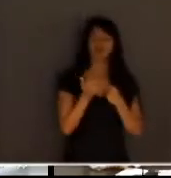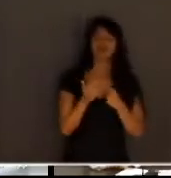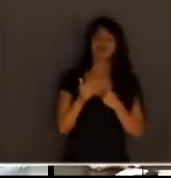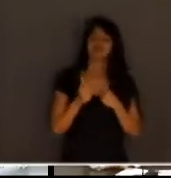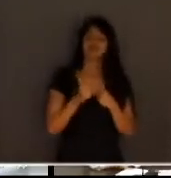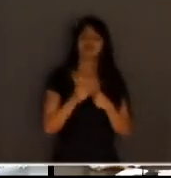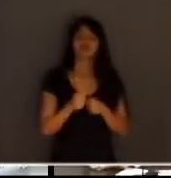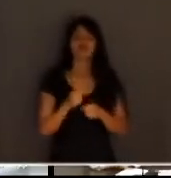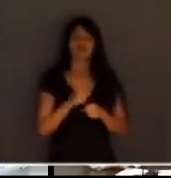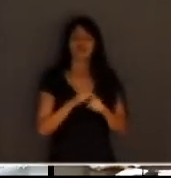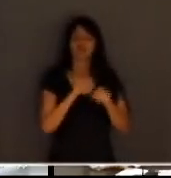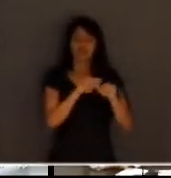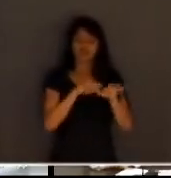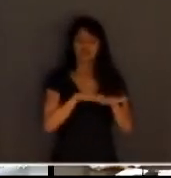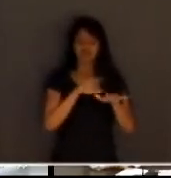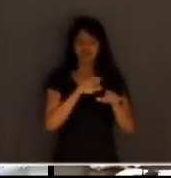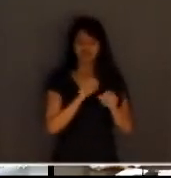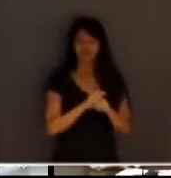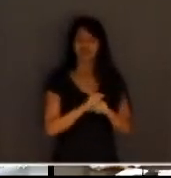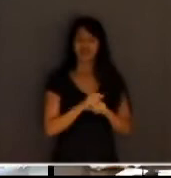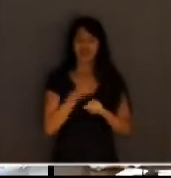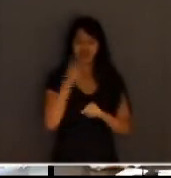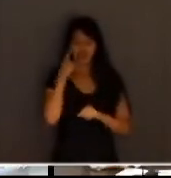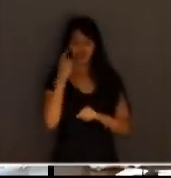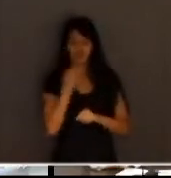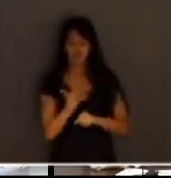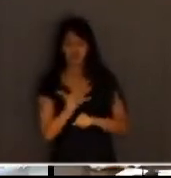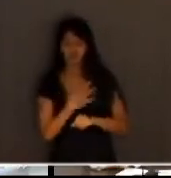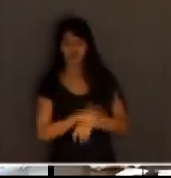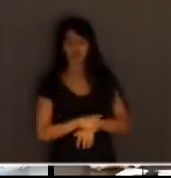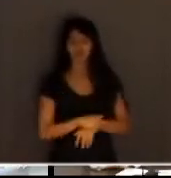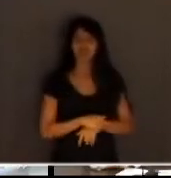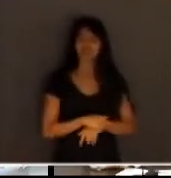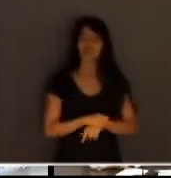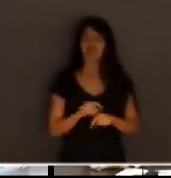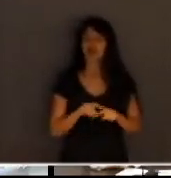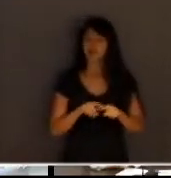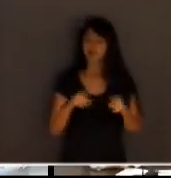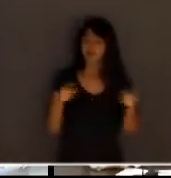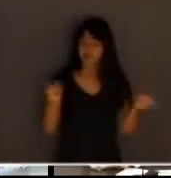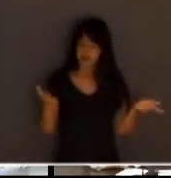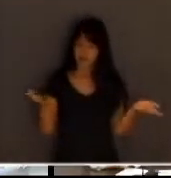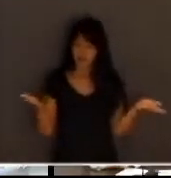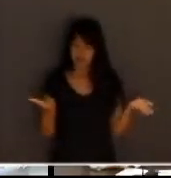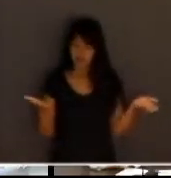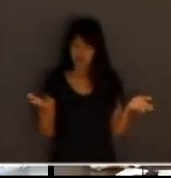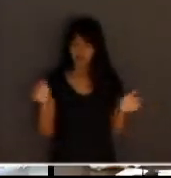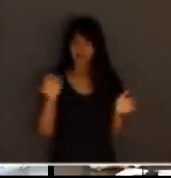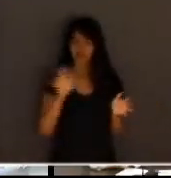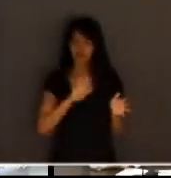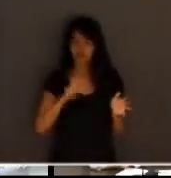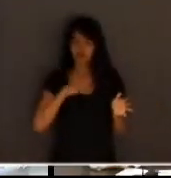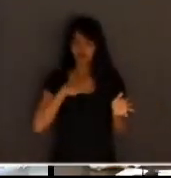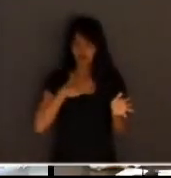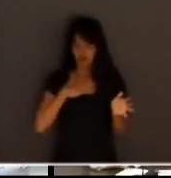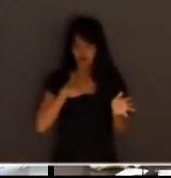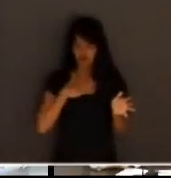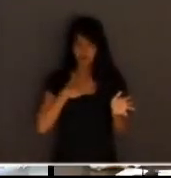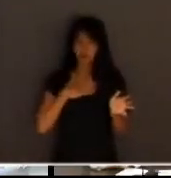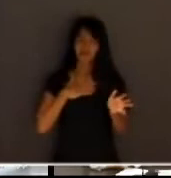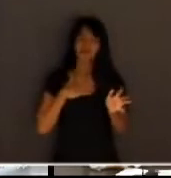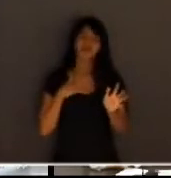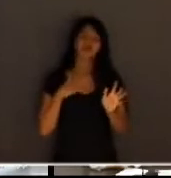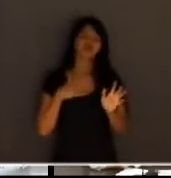Maravilha. Está solucionado para mim. A ideia foi maravilhosa. Vocês acham que se conviver comigo. Agora, lá na minha área, um pouco mais humilde